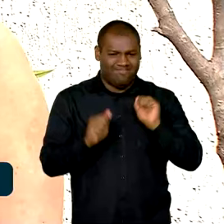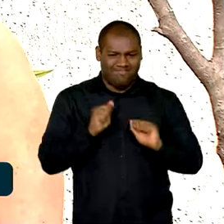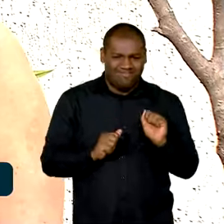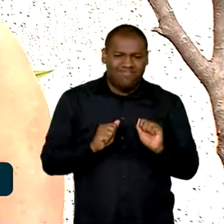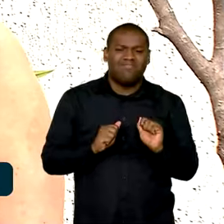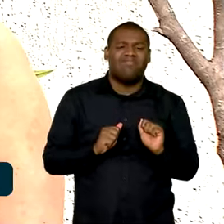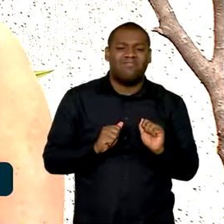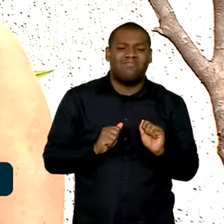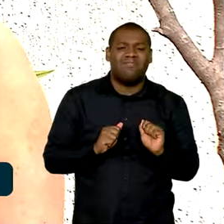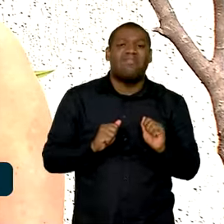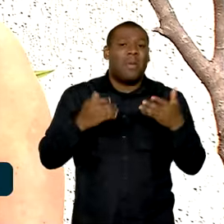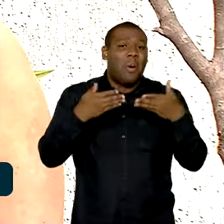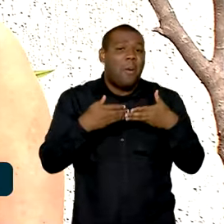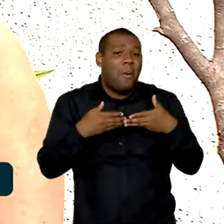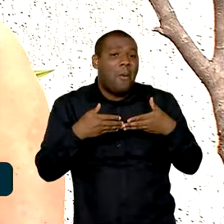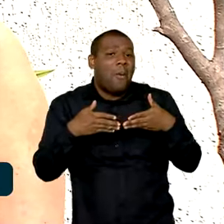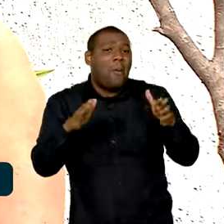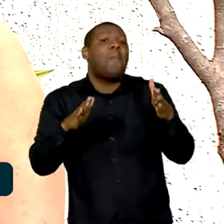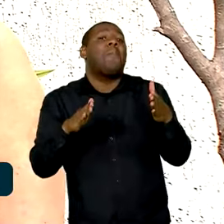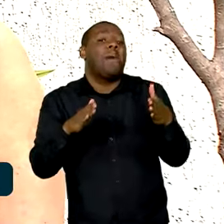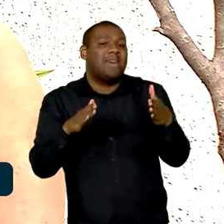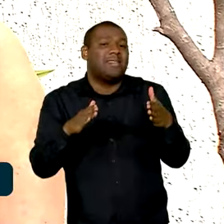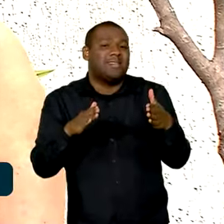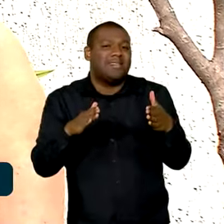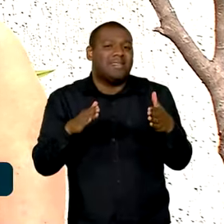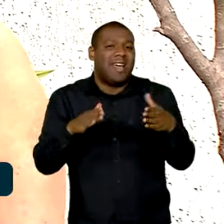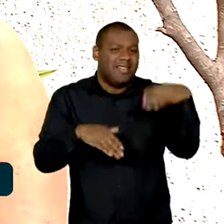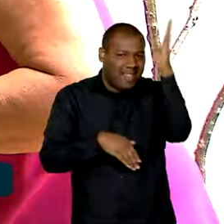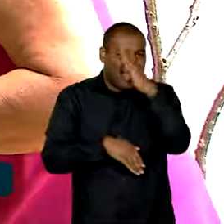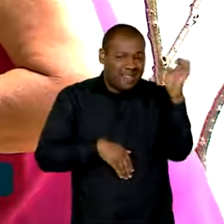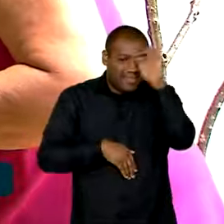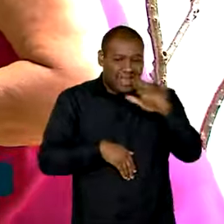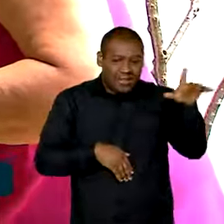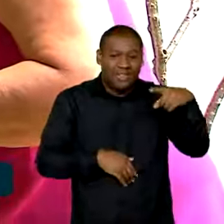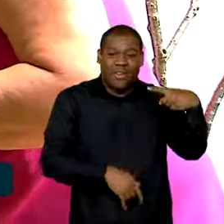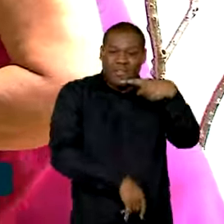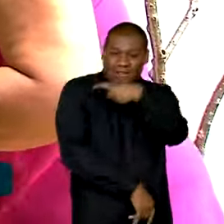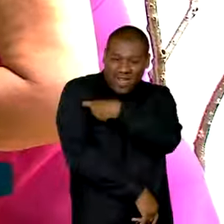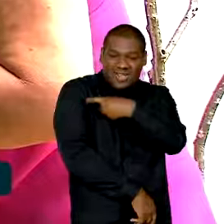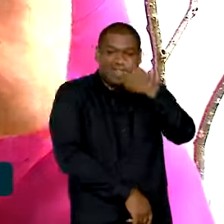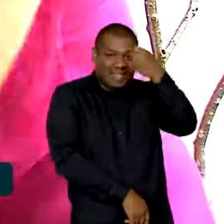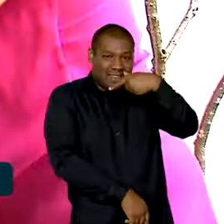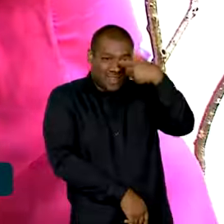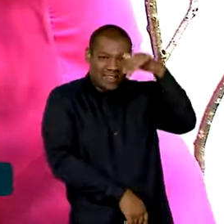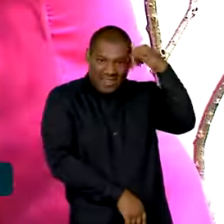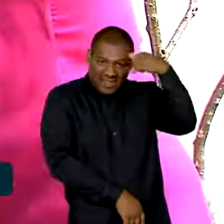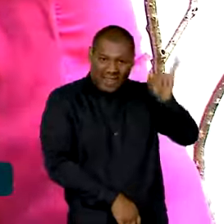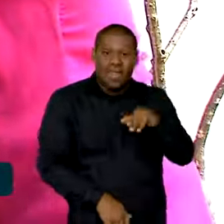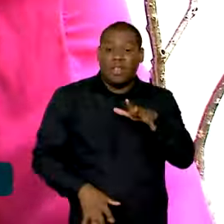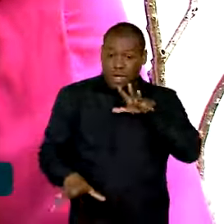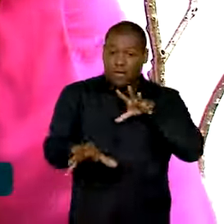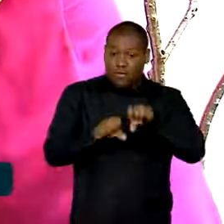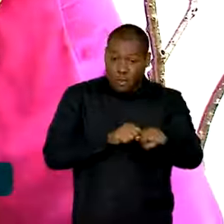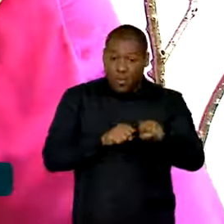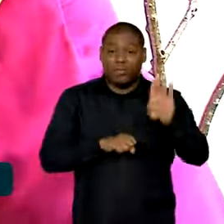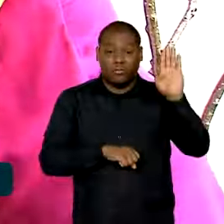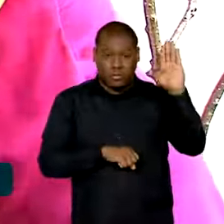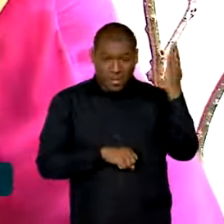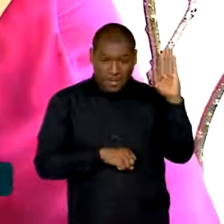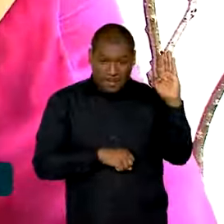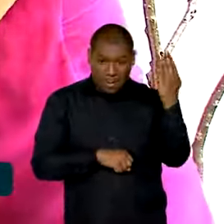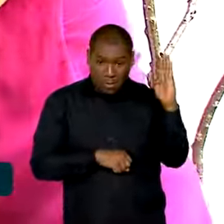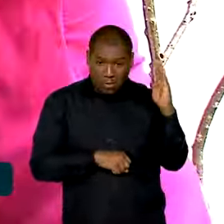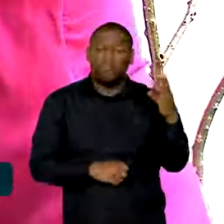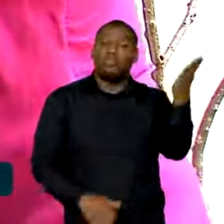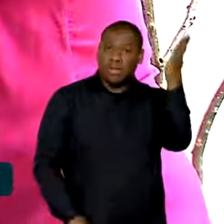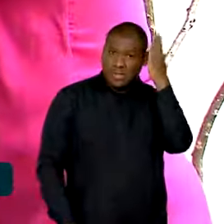anos o início da campanha nacional contra a gripe. Bióloga de formação, sabe bem a importância